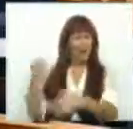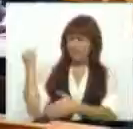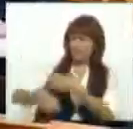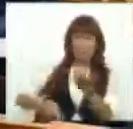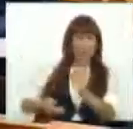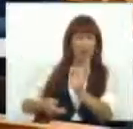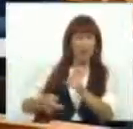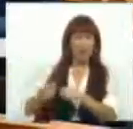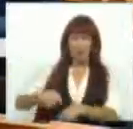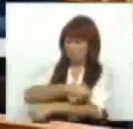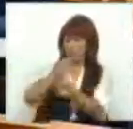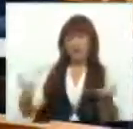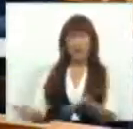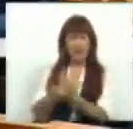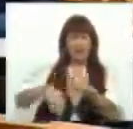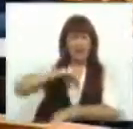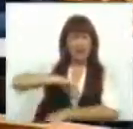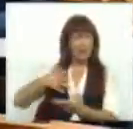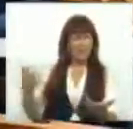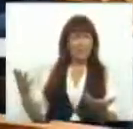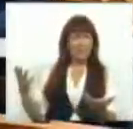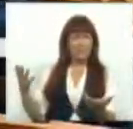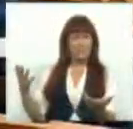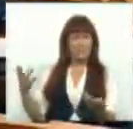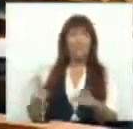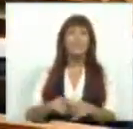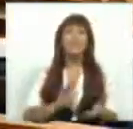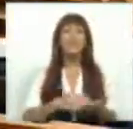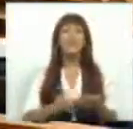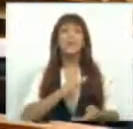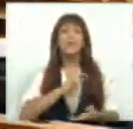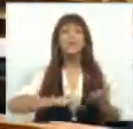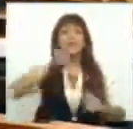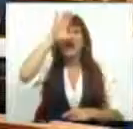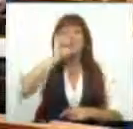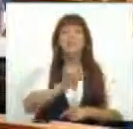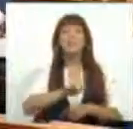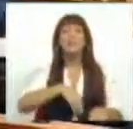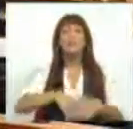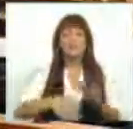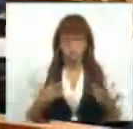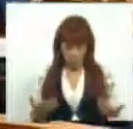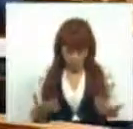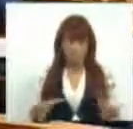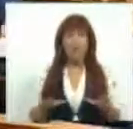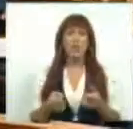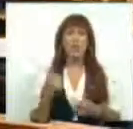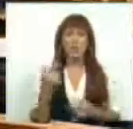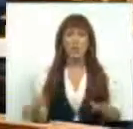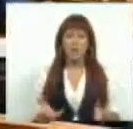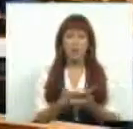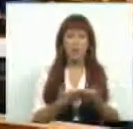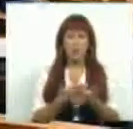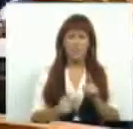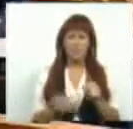impostos sobre a distribuição de dividendos. Com a interpretação que o Sr. Secretário de Estado faz, hoje um grupo económico